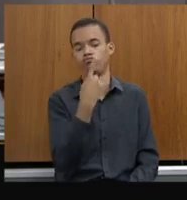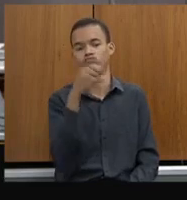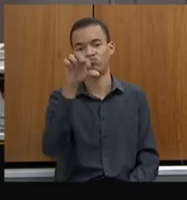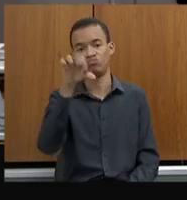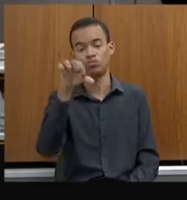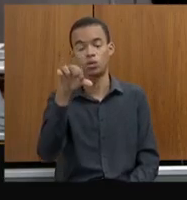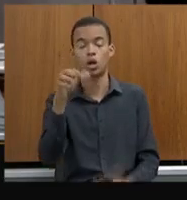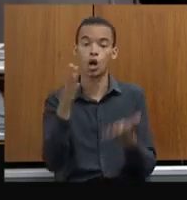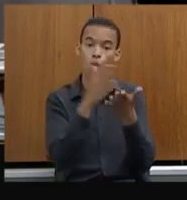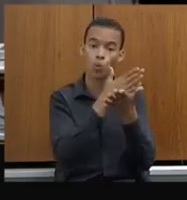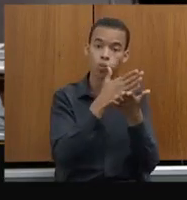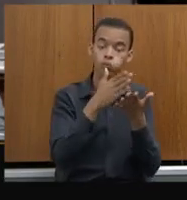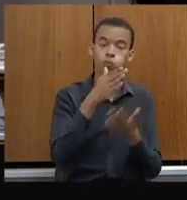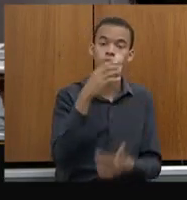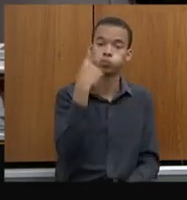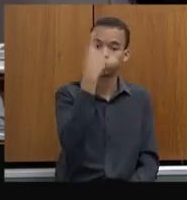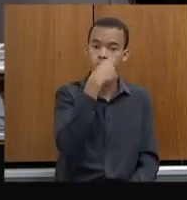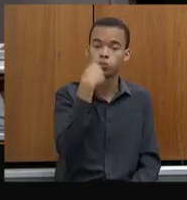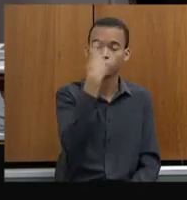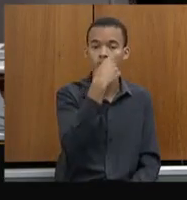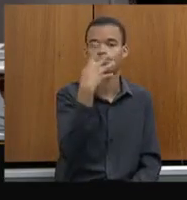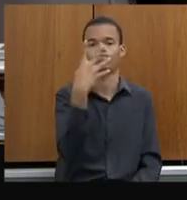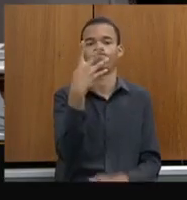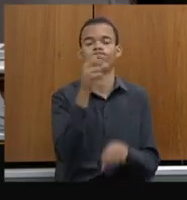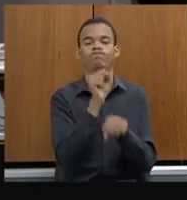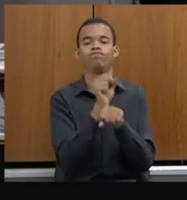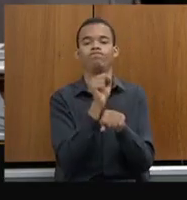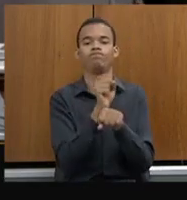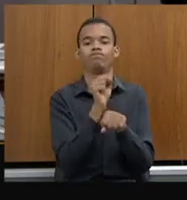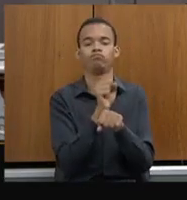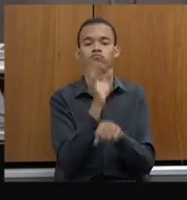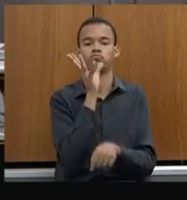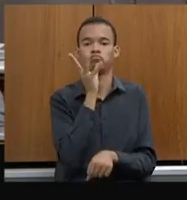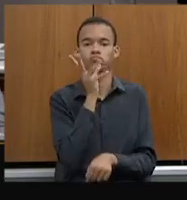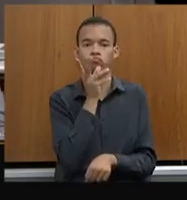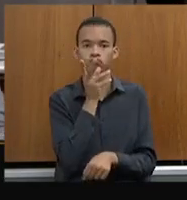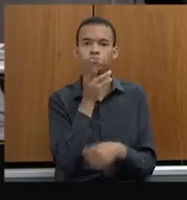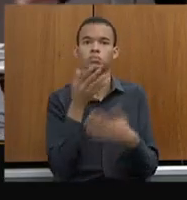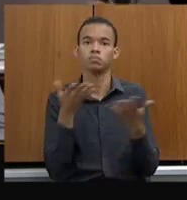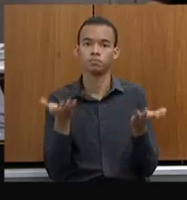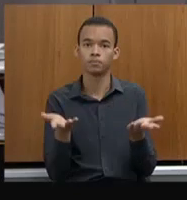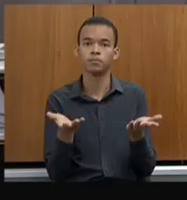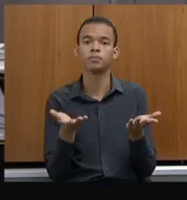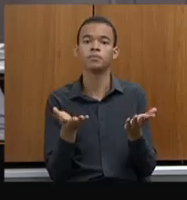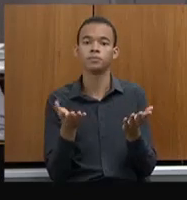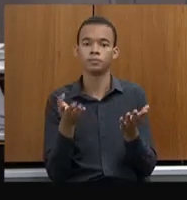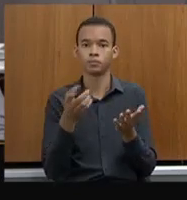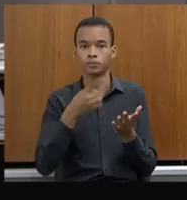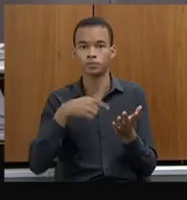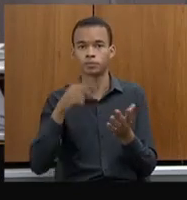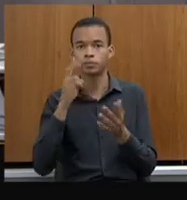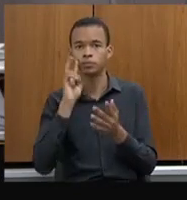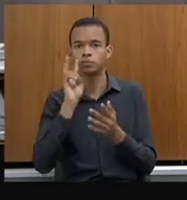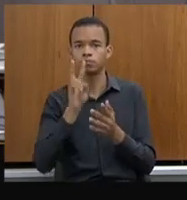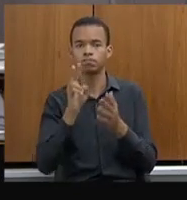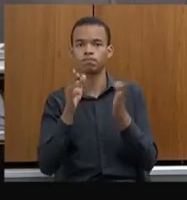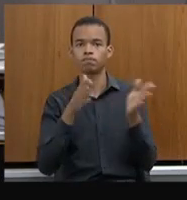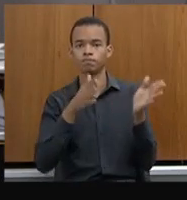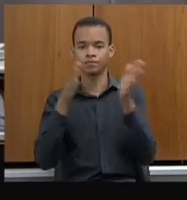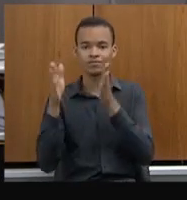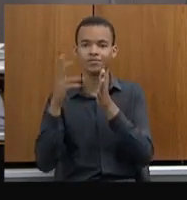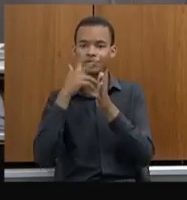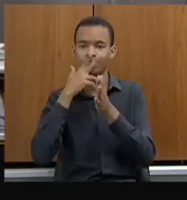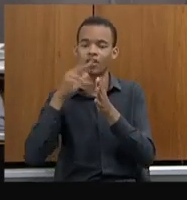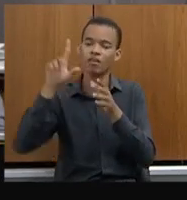espera. Então, tivemos nesse último quadro da direita, redução para a linha